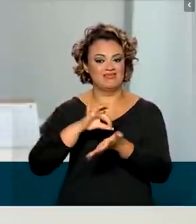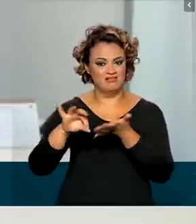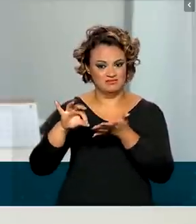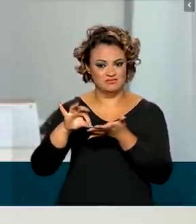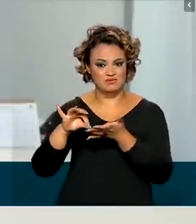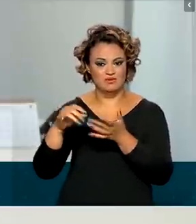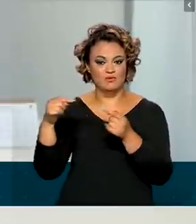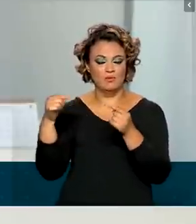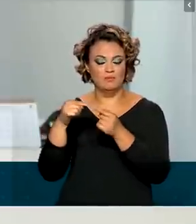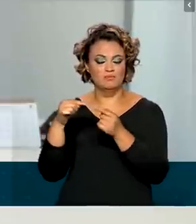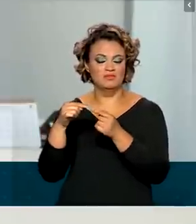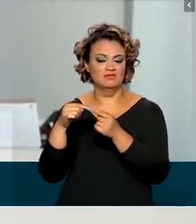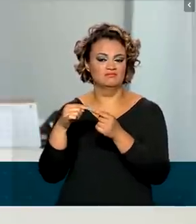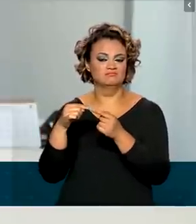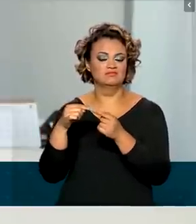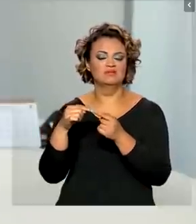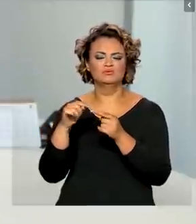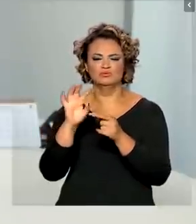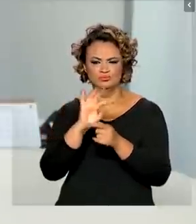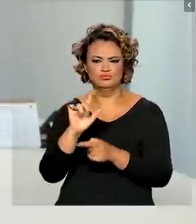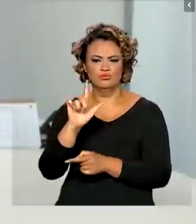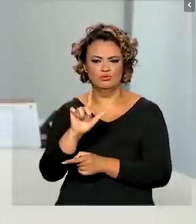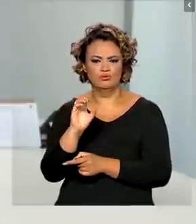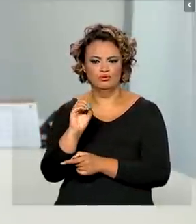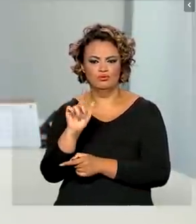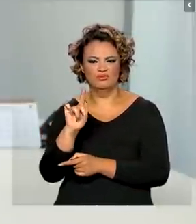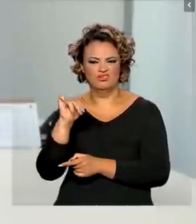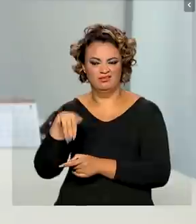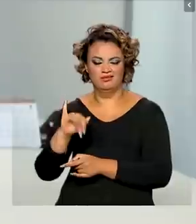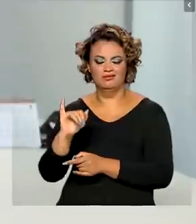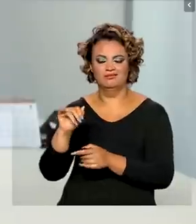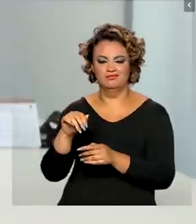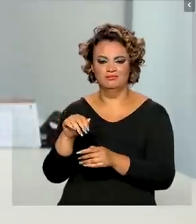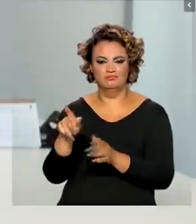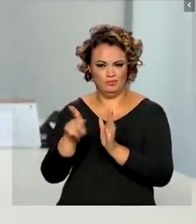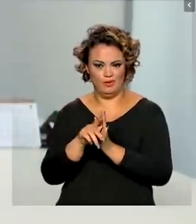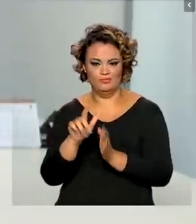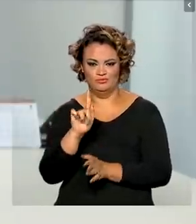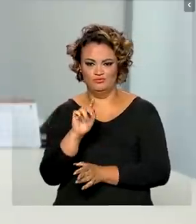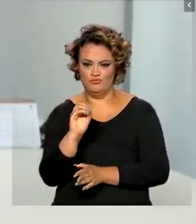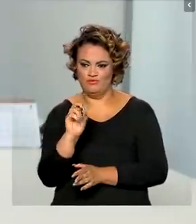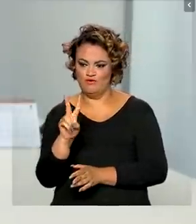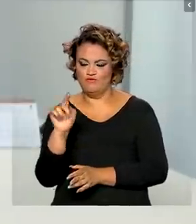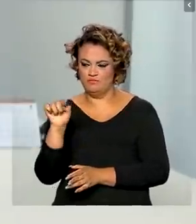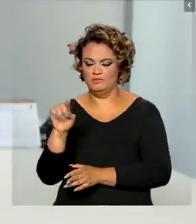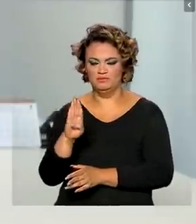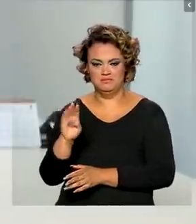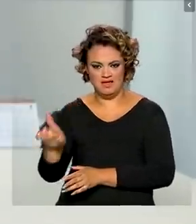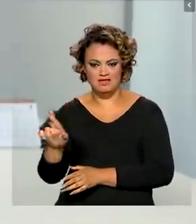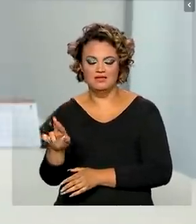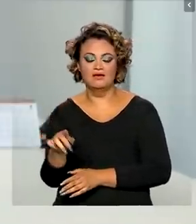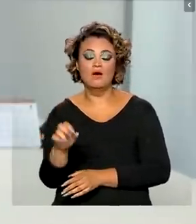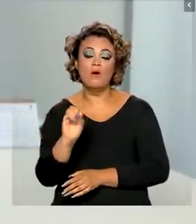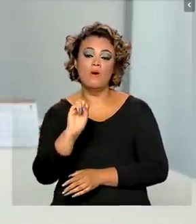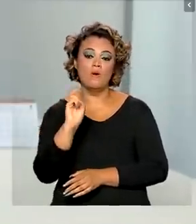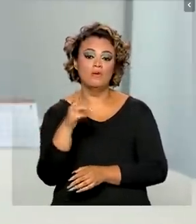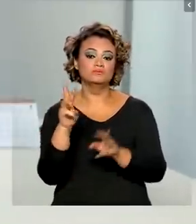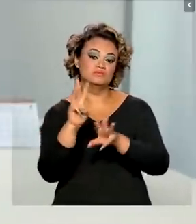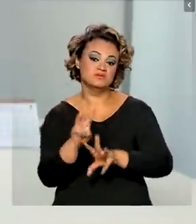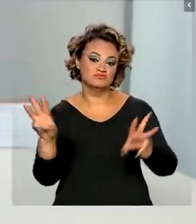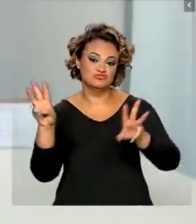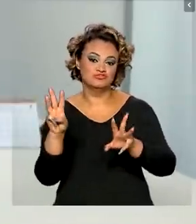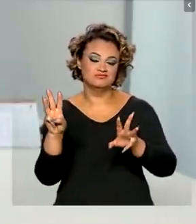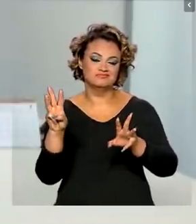junto ao Gov.br, então é todo o login da plataforma Gov.br, mas ele também pode acessar via web no